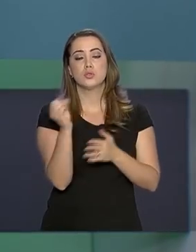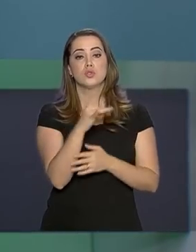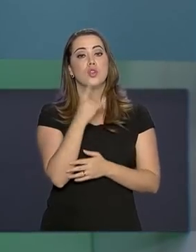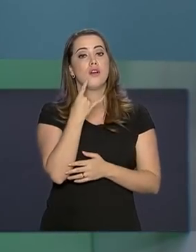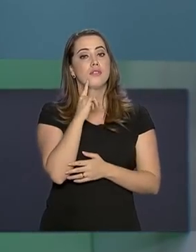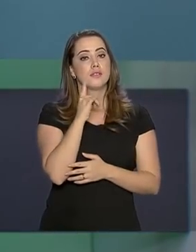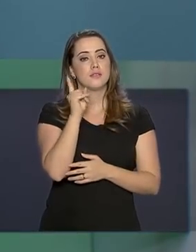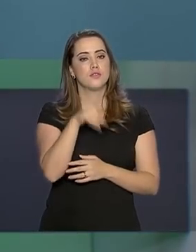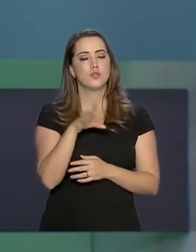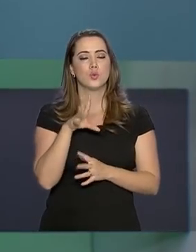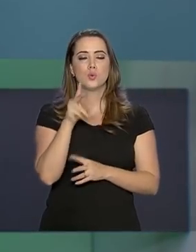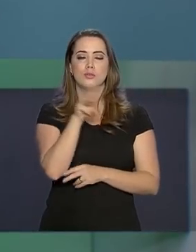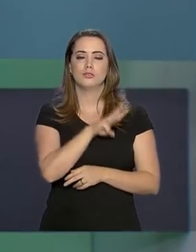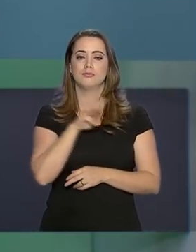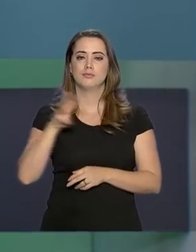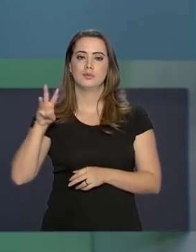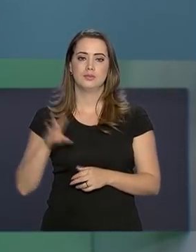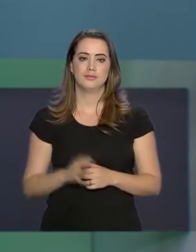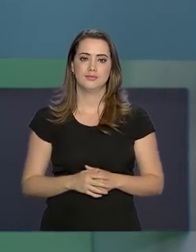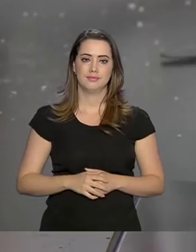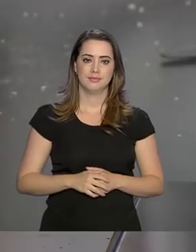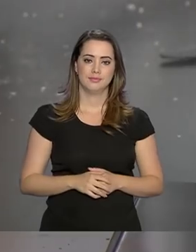cervejas será todo digital.